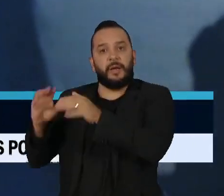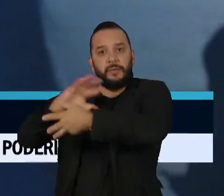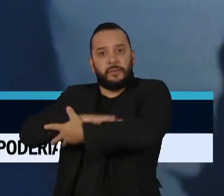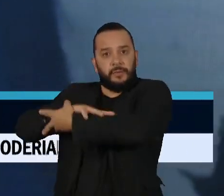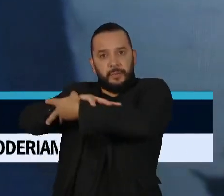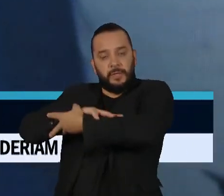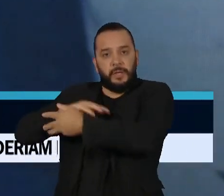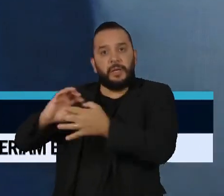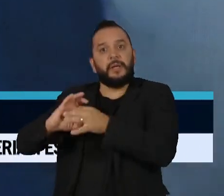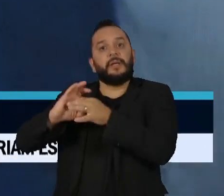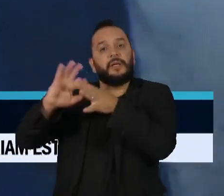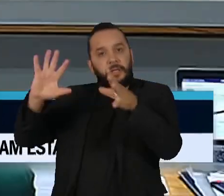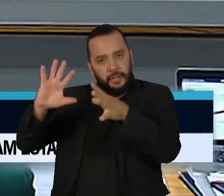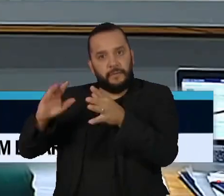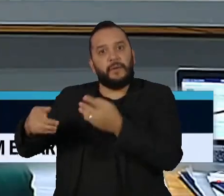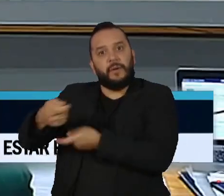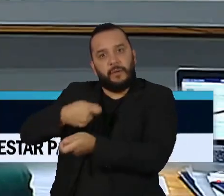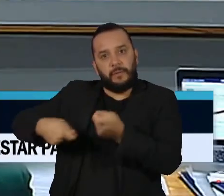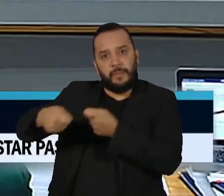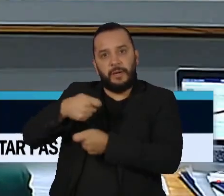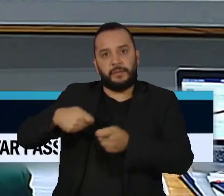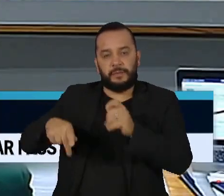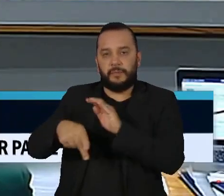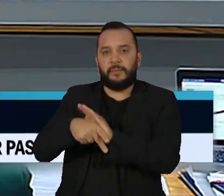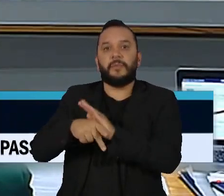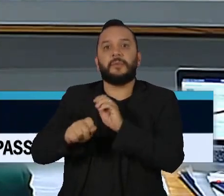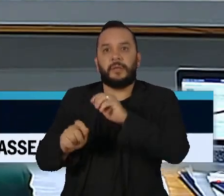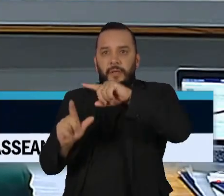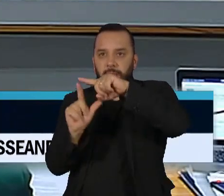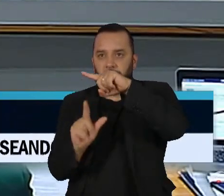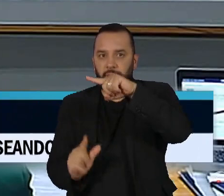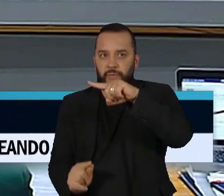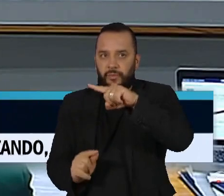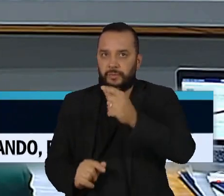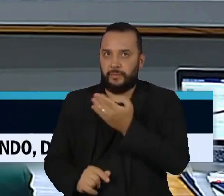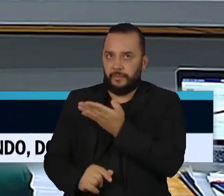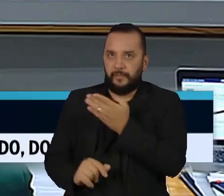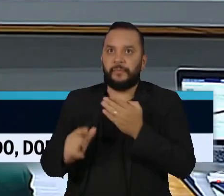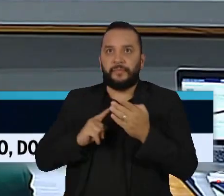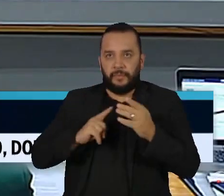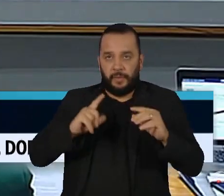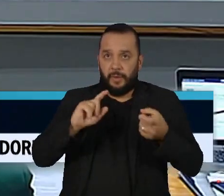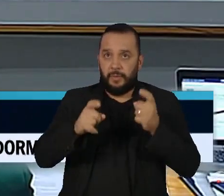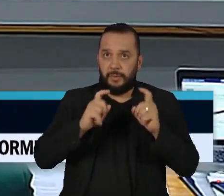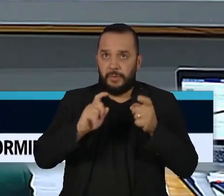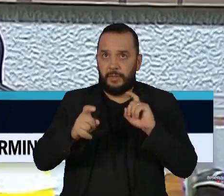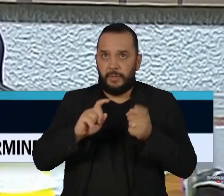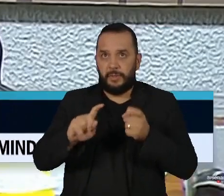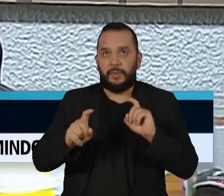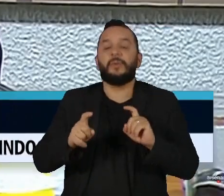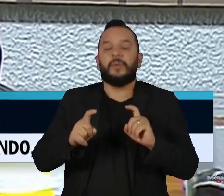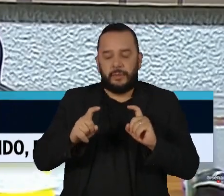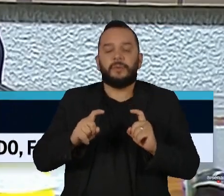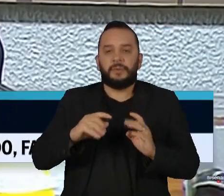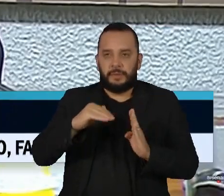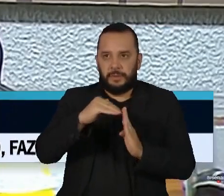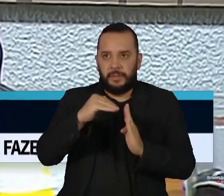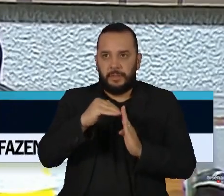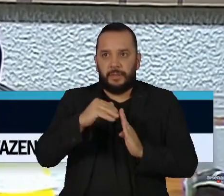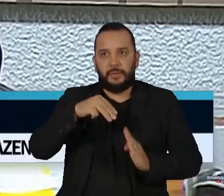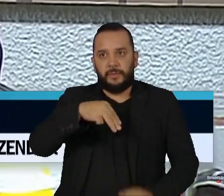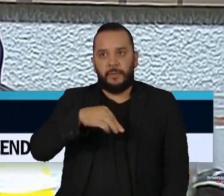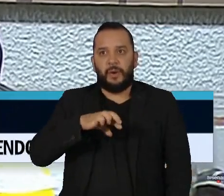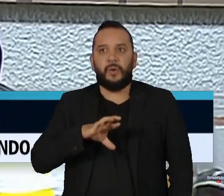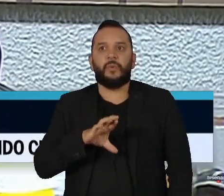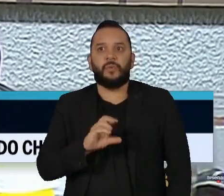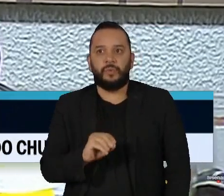livre comércio com o Mercosul. Durante reunião da Comissão de Relações Exteriores do Senado, Mauro Vieira fez um balanço